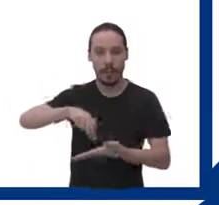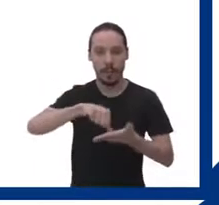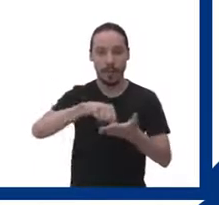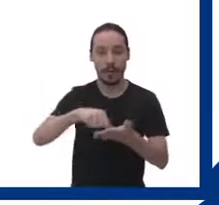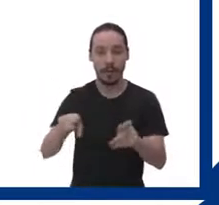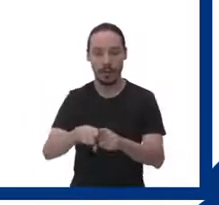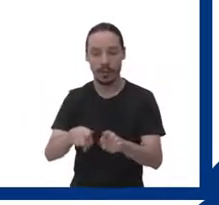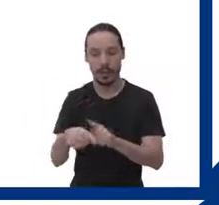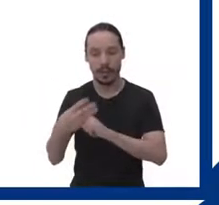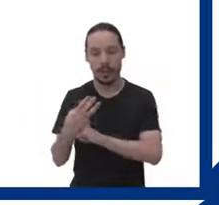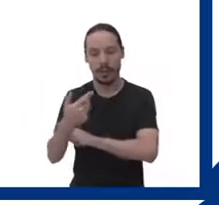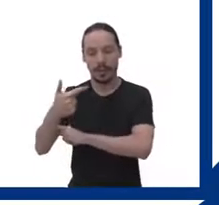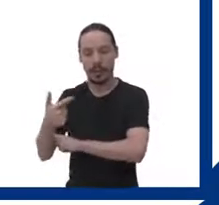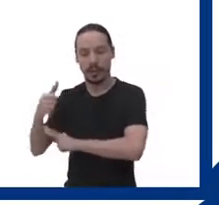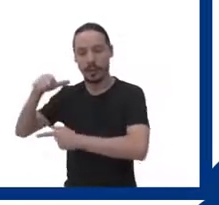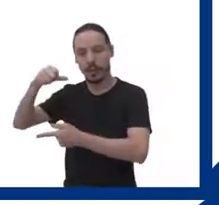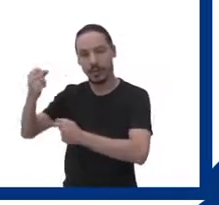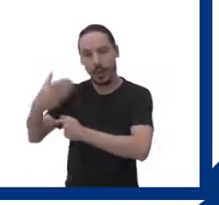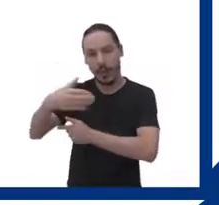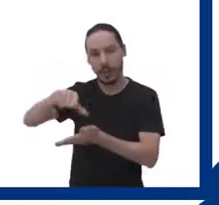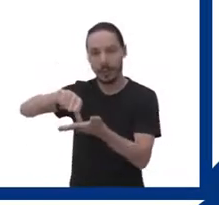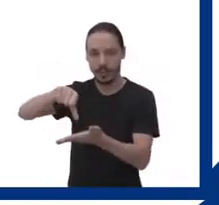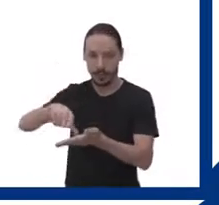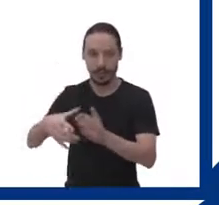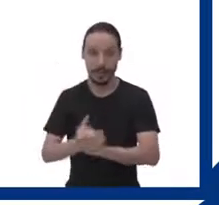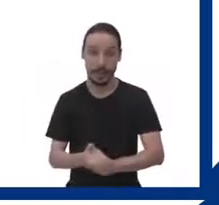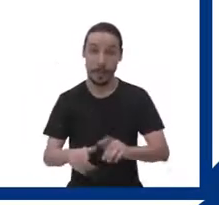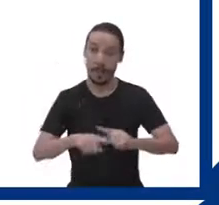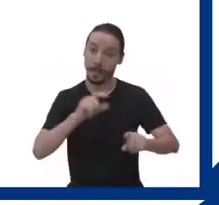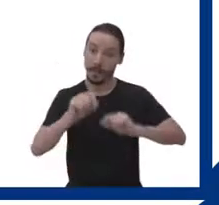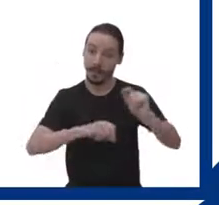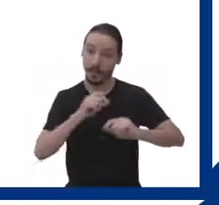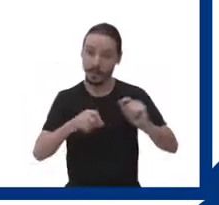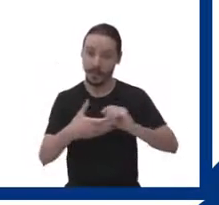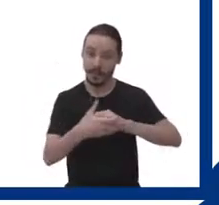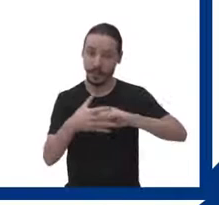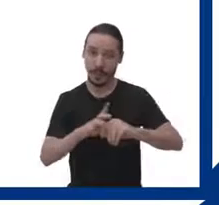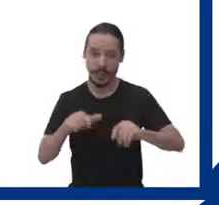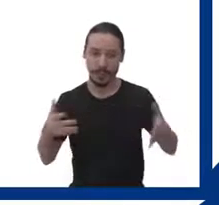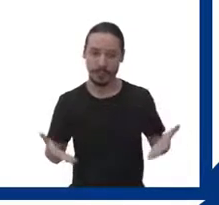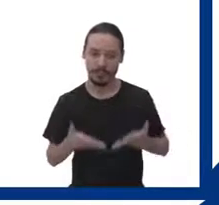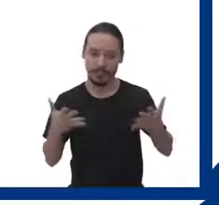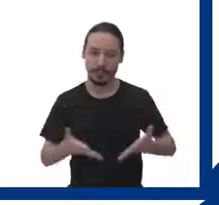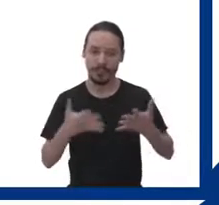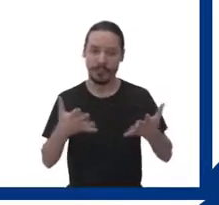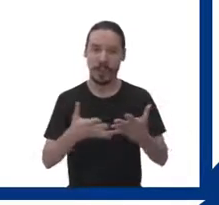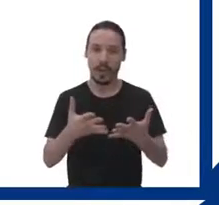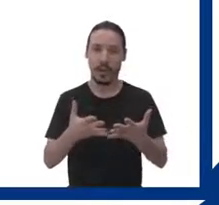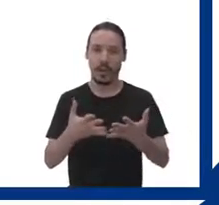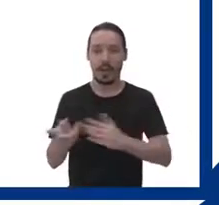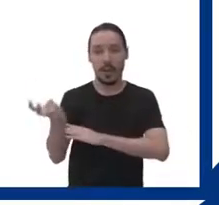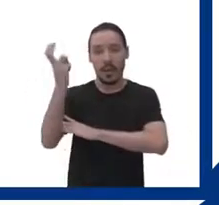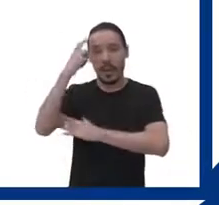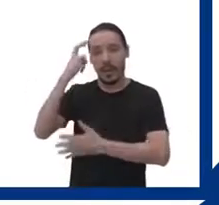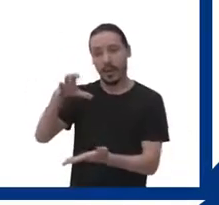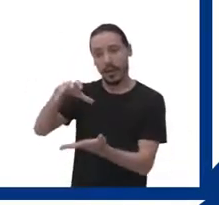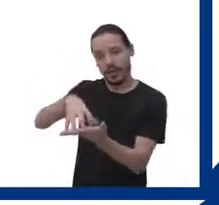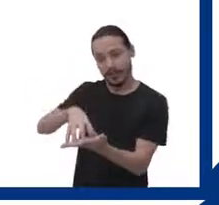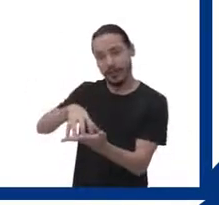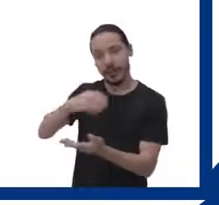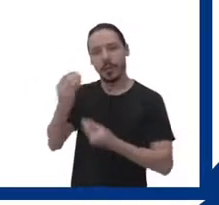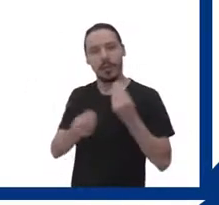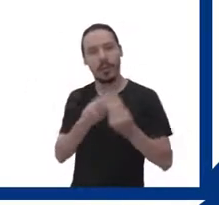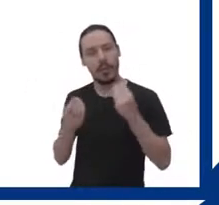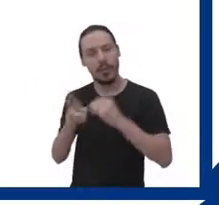principais objetivos do NEADUNI é estimular uma cultura institucional quanto ao uso de